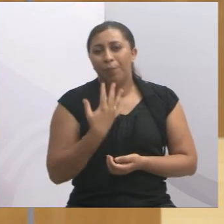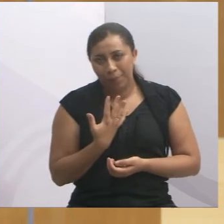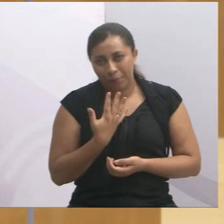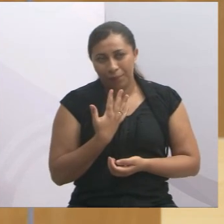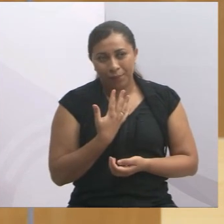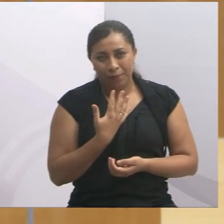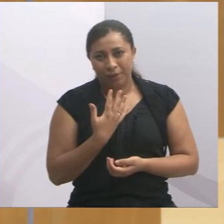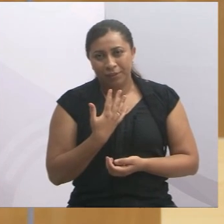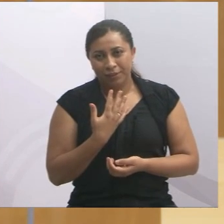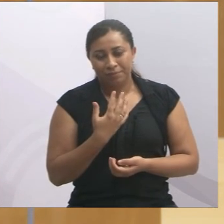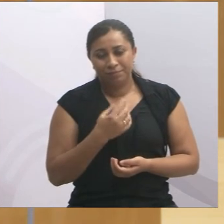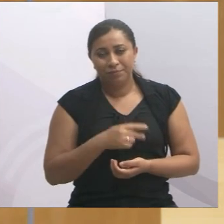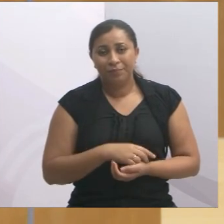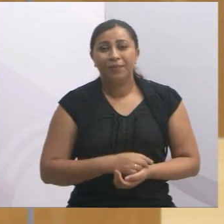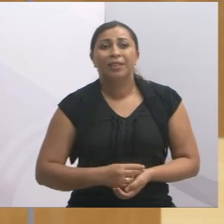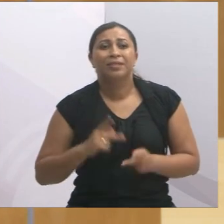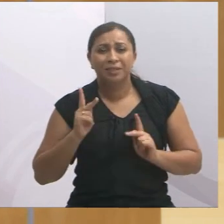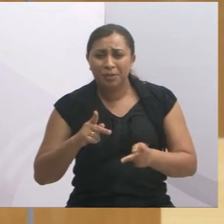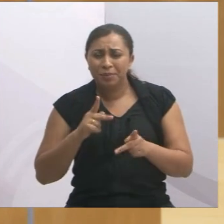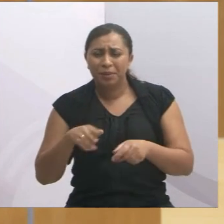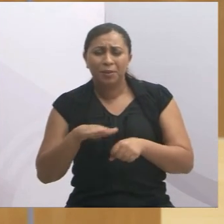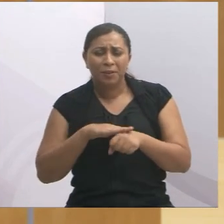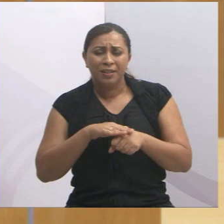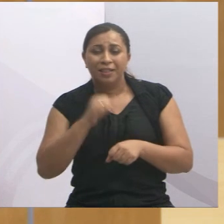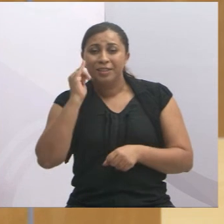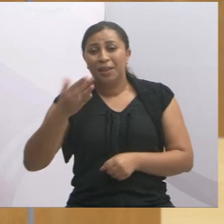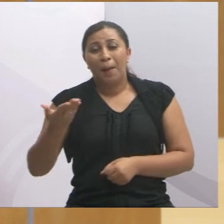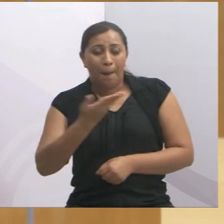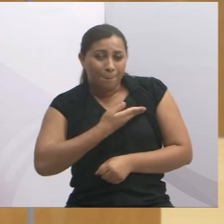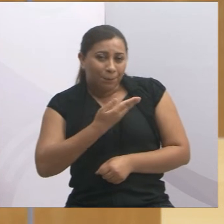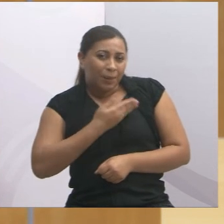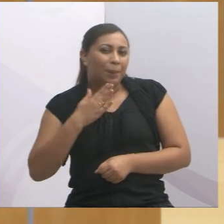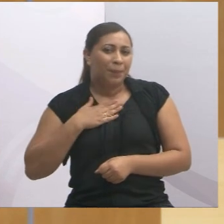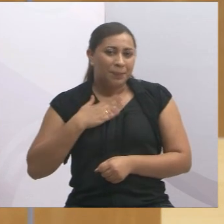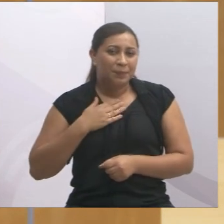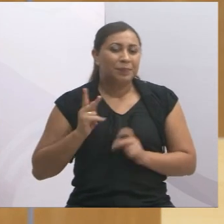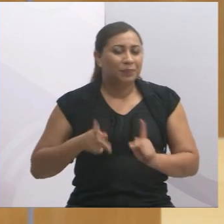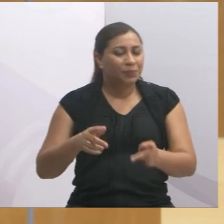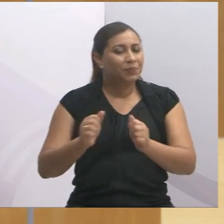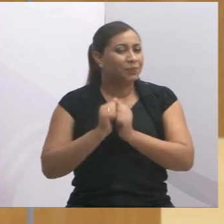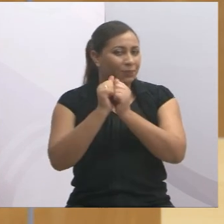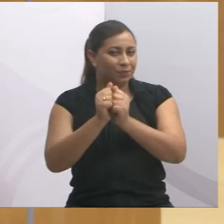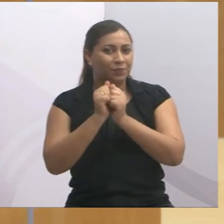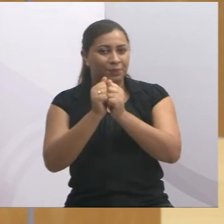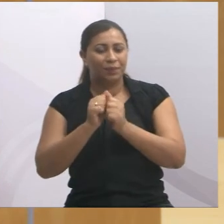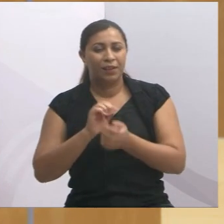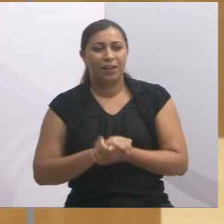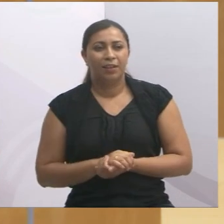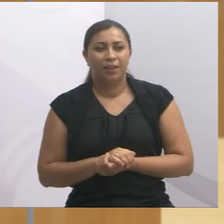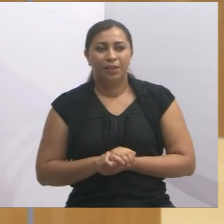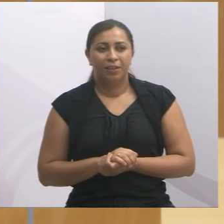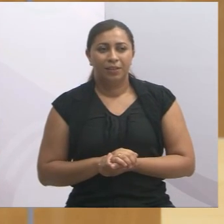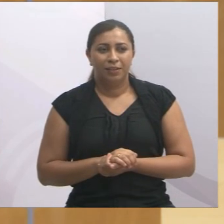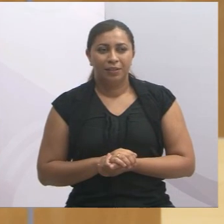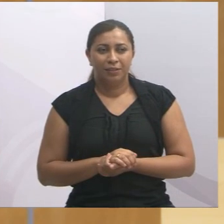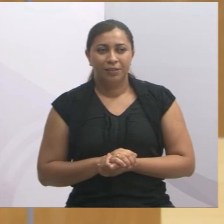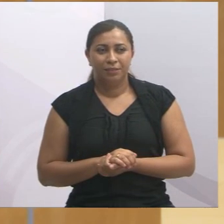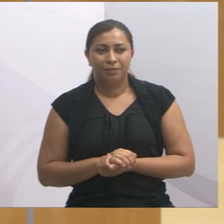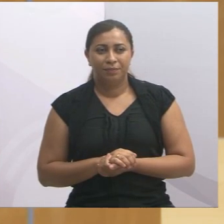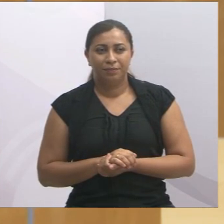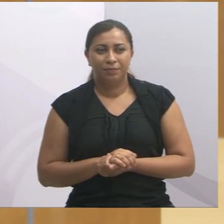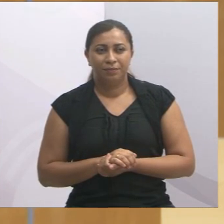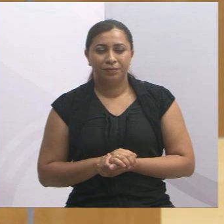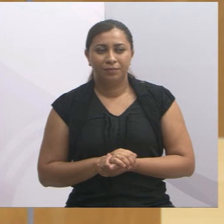uma pessoa iluminada mesmo, que eu tenho o maior prazer de hoje falar que é minha amiga, que nós estamos juntos aí, e dizer que eu só tenho